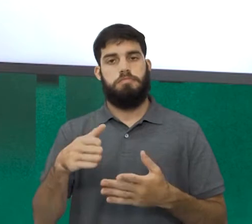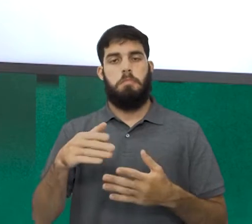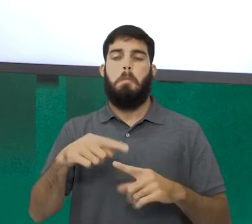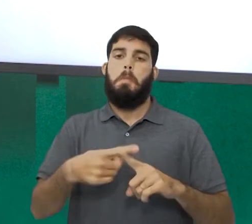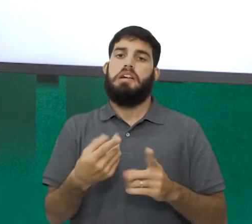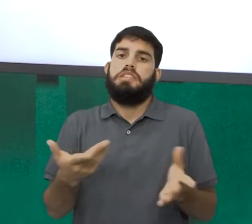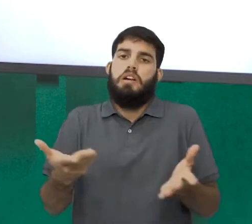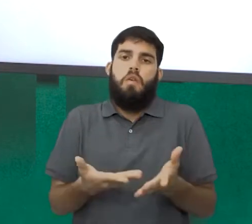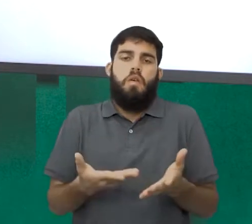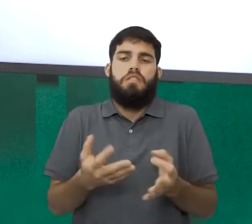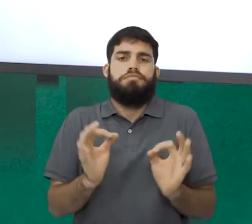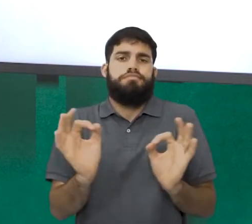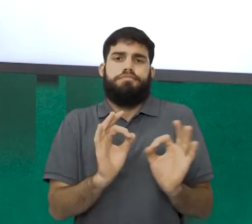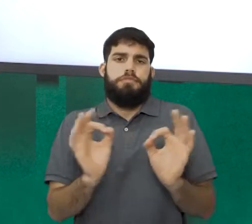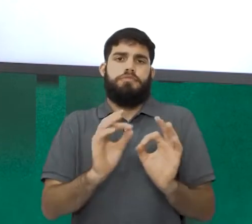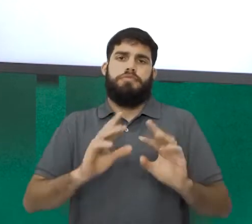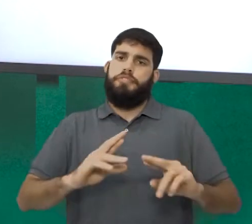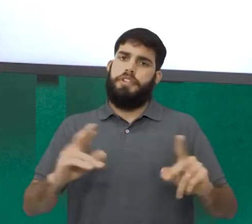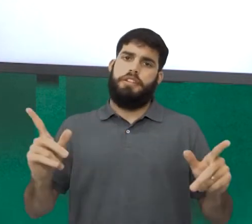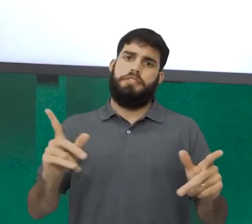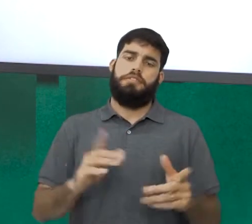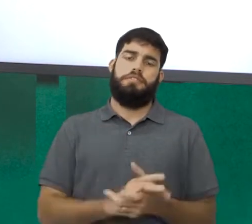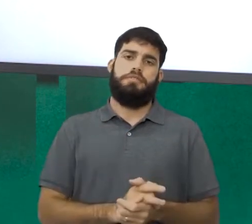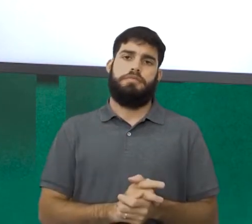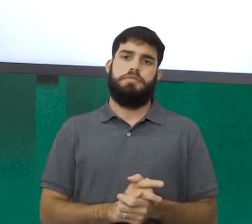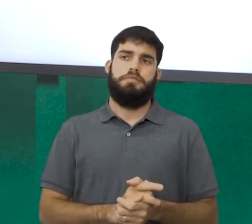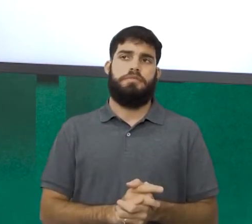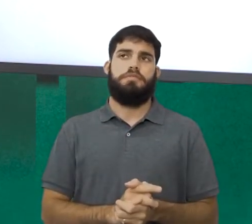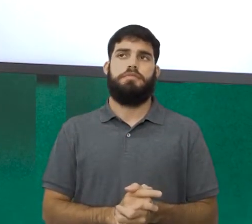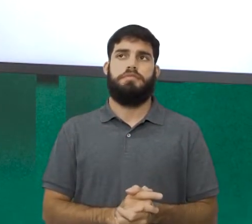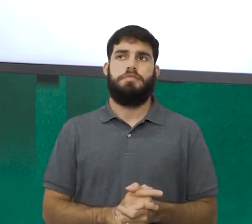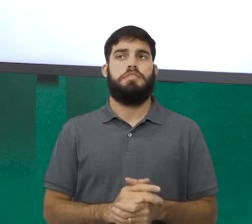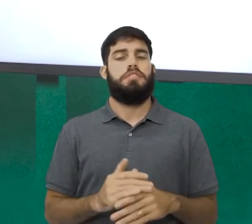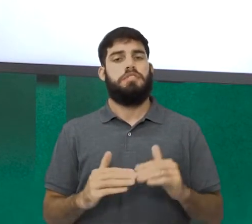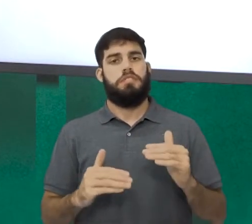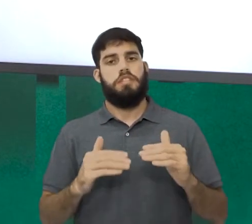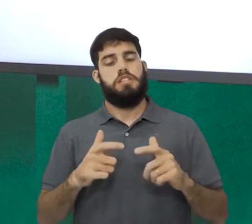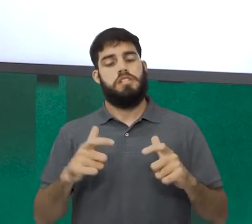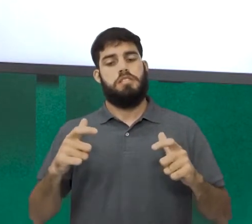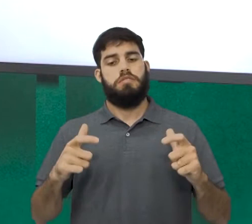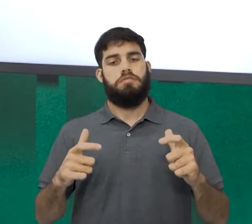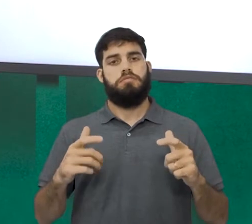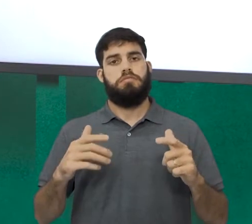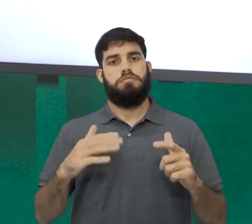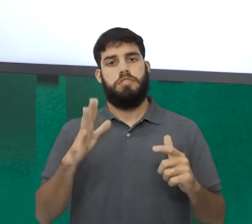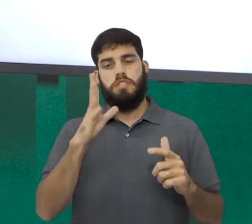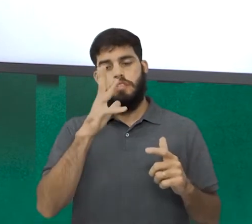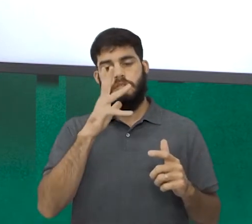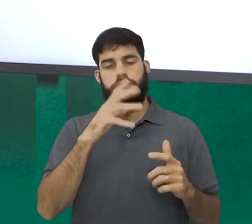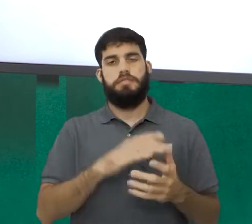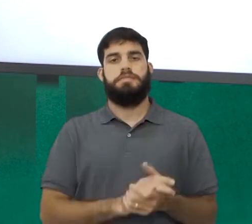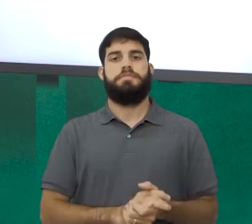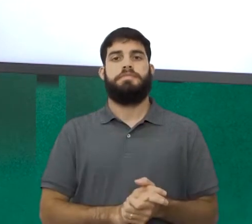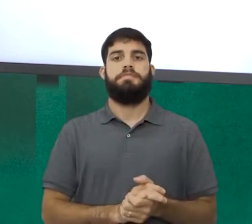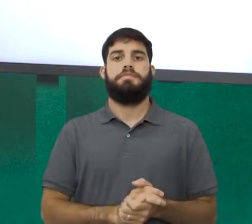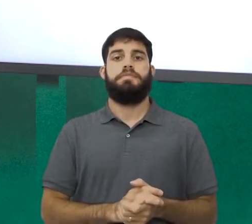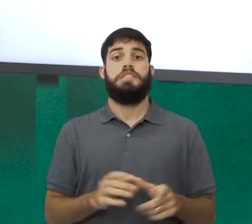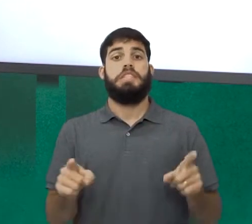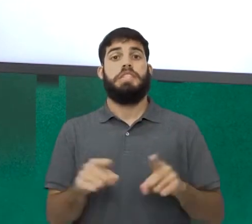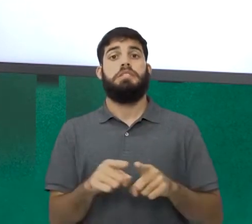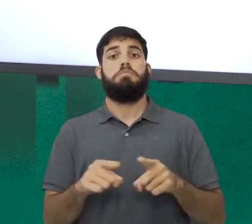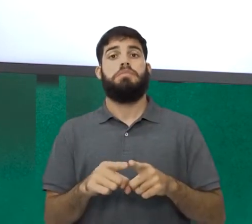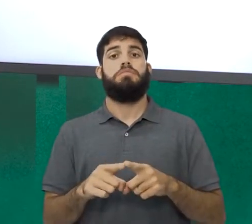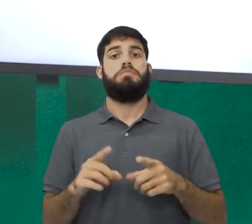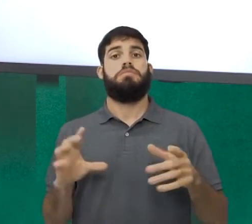tanto como antes. E o ritmo de crescimento, consequentemente, é desacelerado. Muito bem. Podemos associar também ao